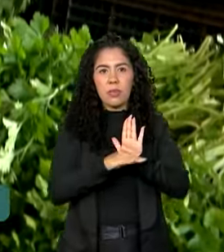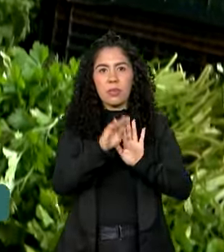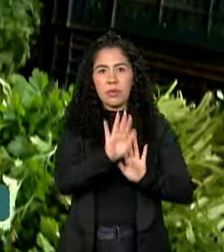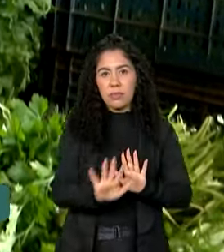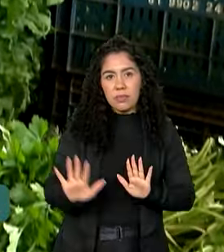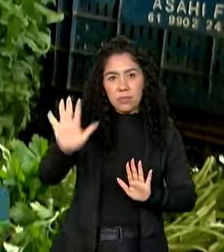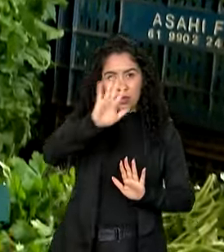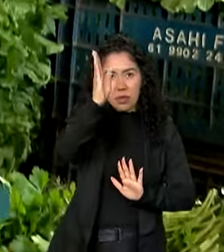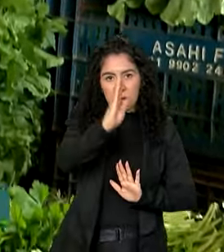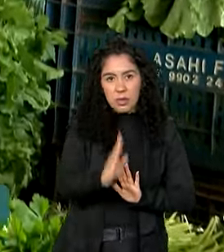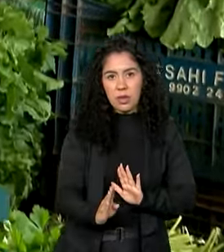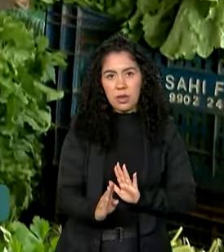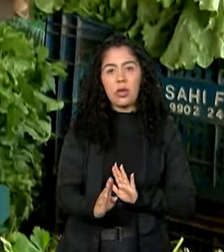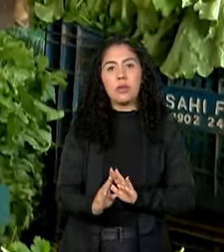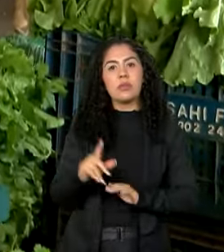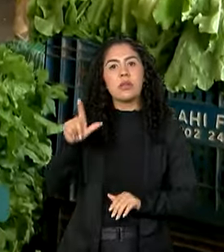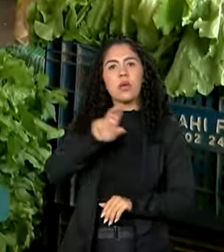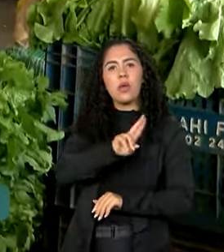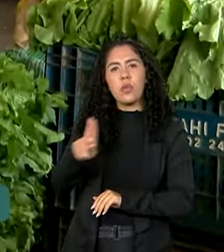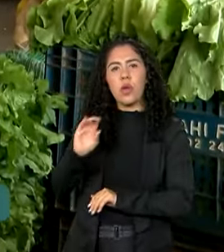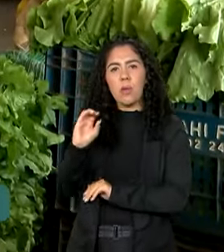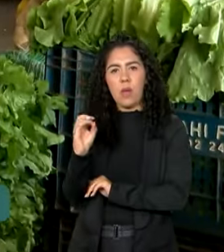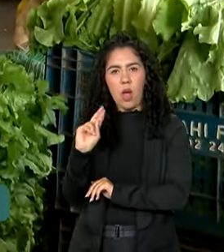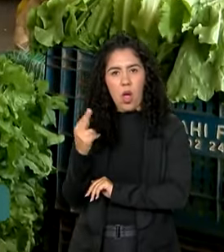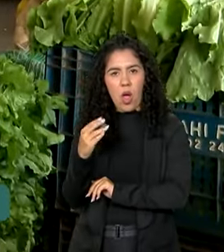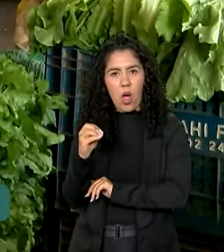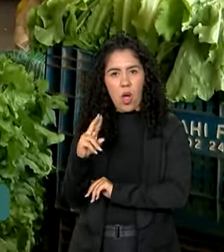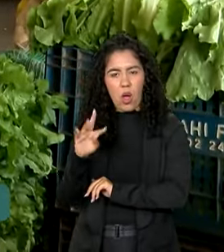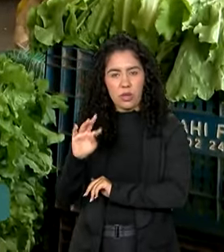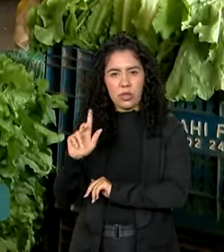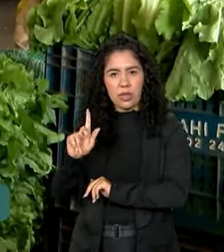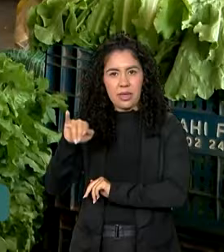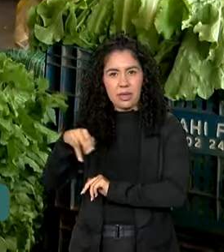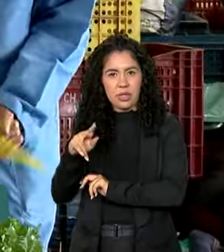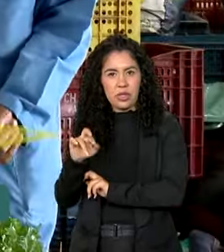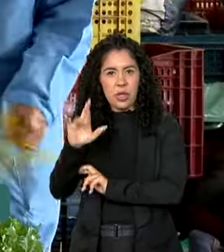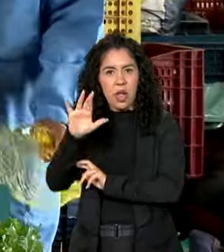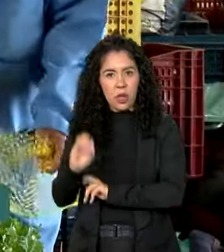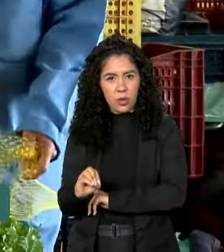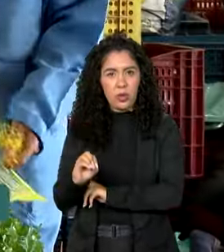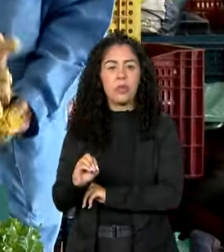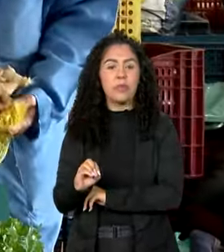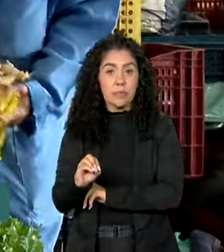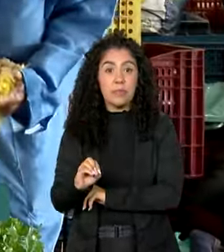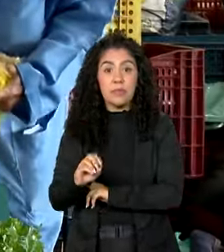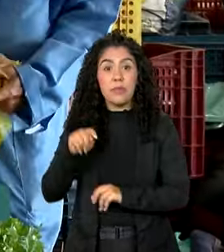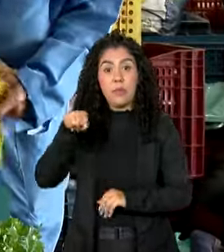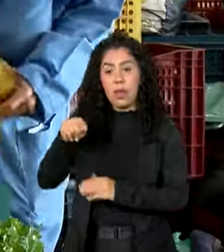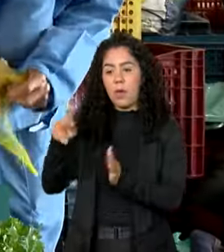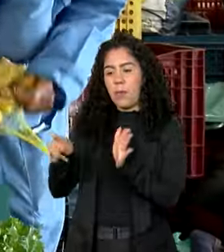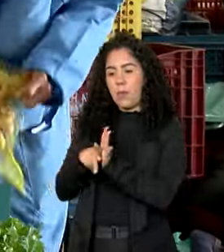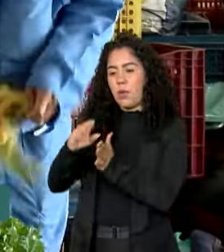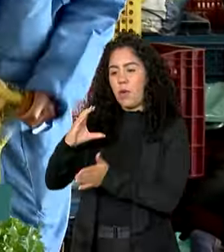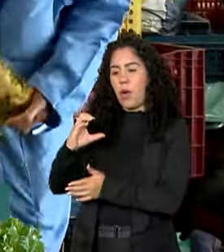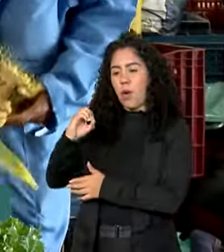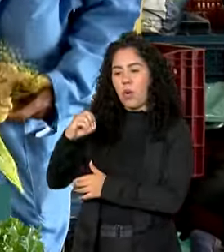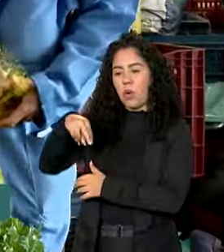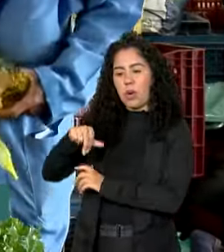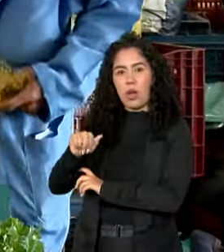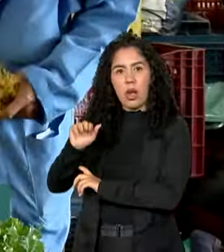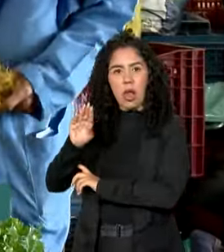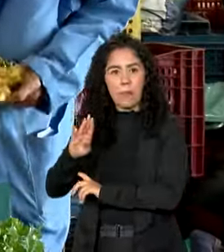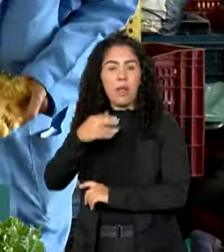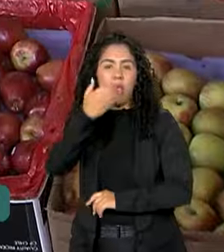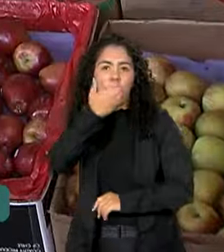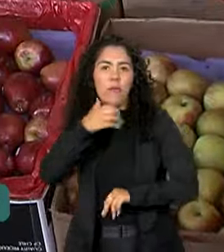Mercado Hortigrangeiro, divulgado pela Conab, a Companhia Nacional de Abastecimento. Entre frutas e hortaliças,